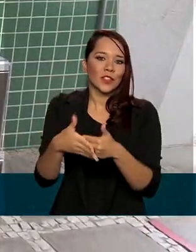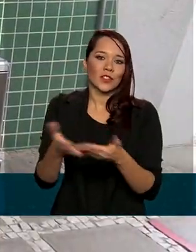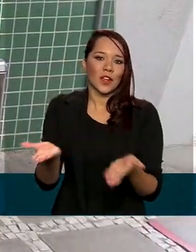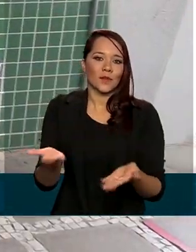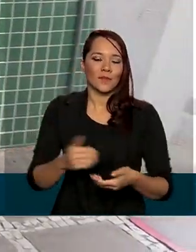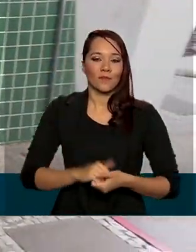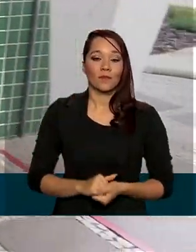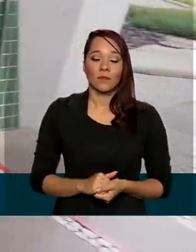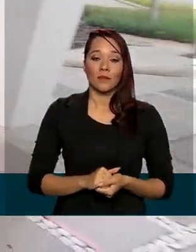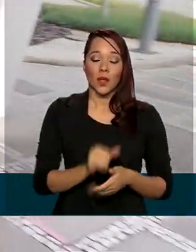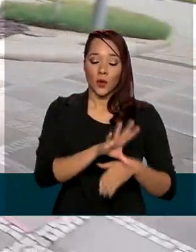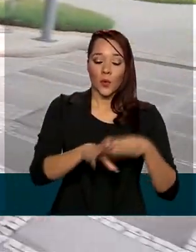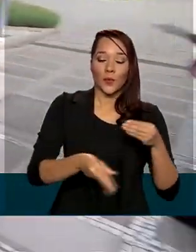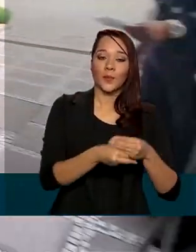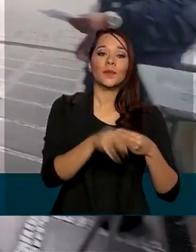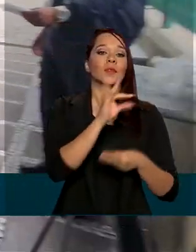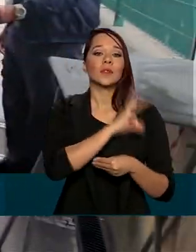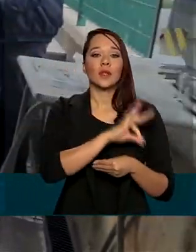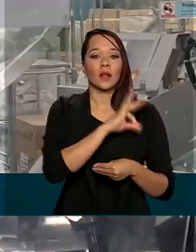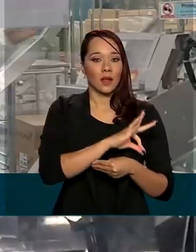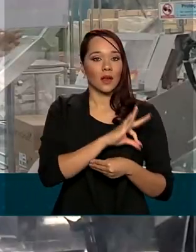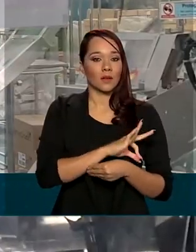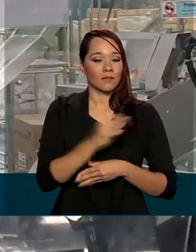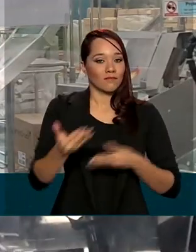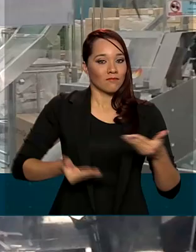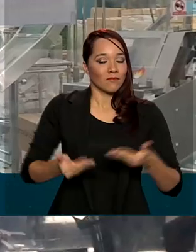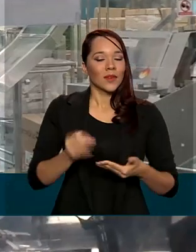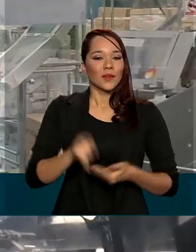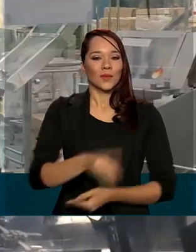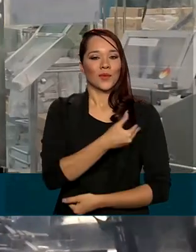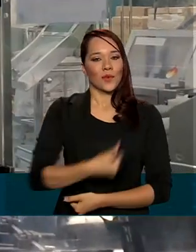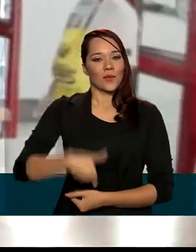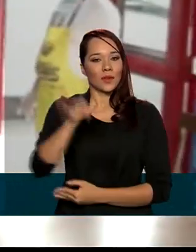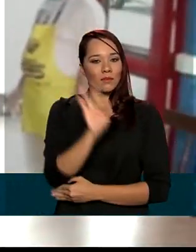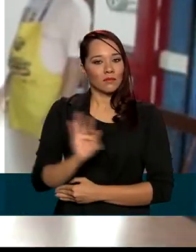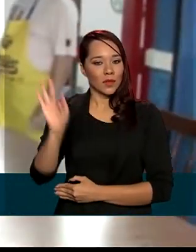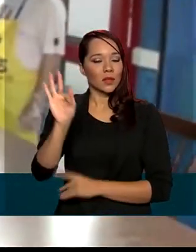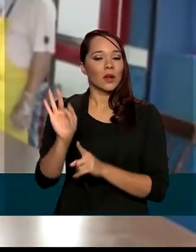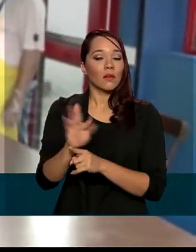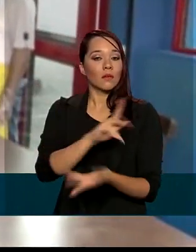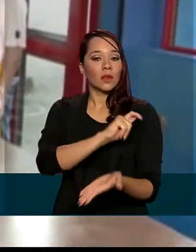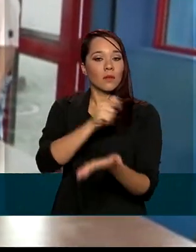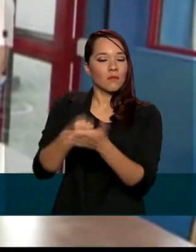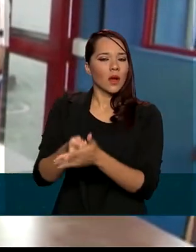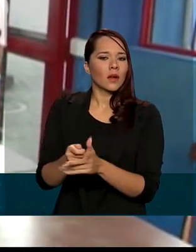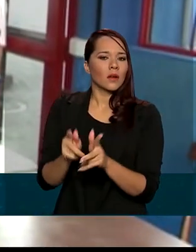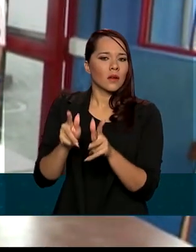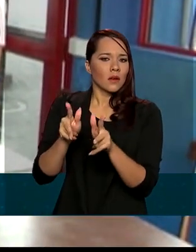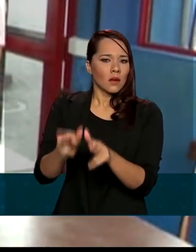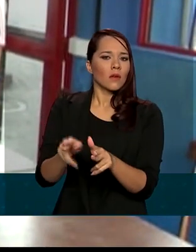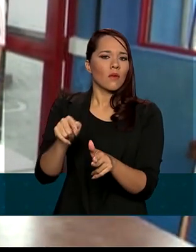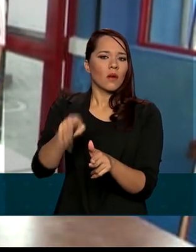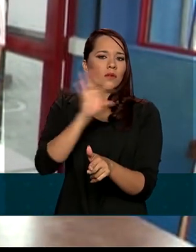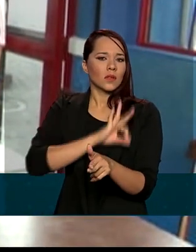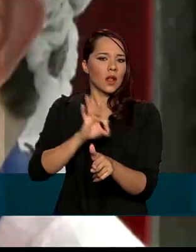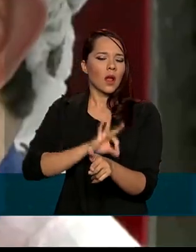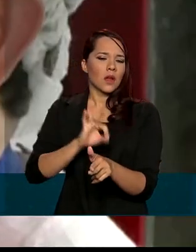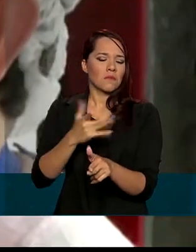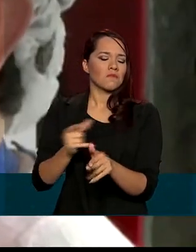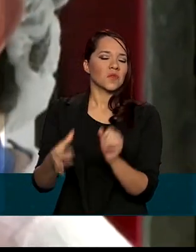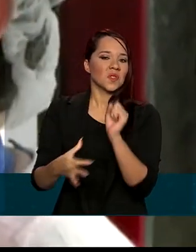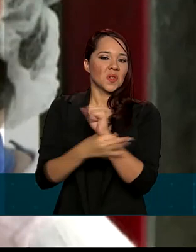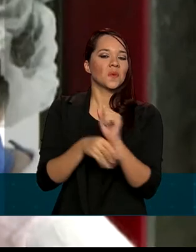E o complemento no salário dos trabalhadores vem do governo federal, que paga o equivalente aos valores de um